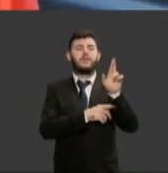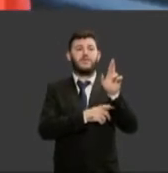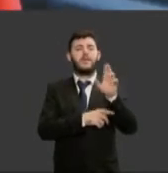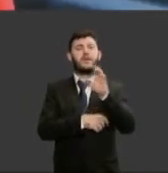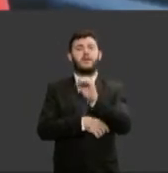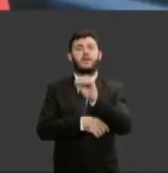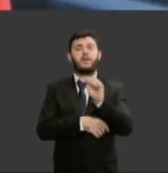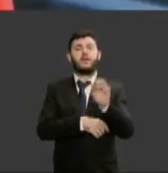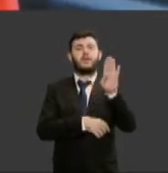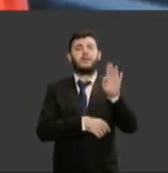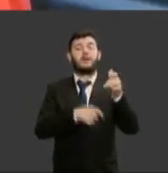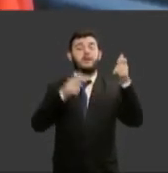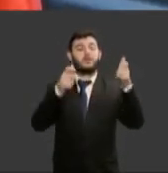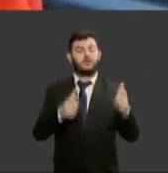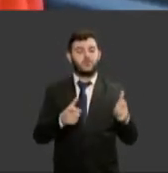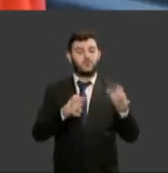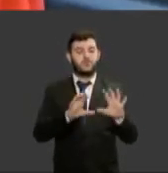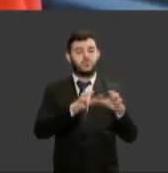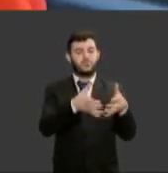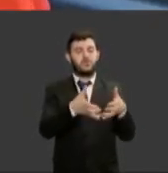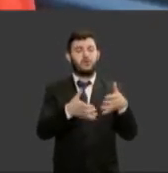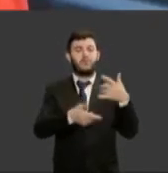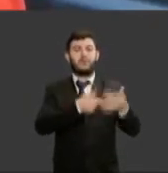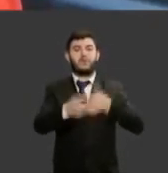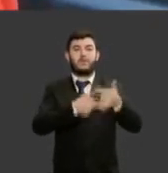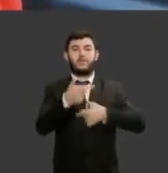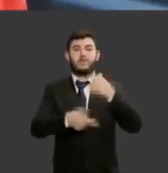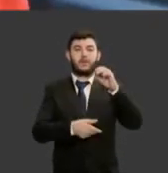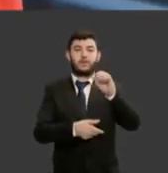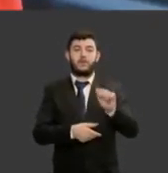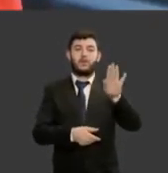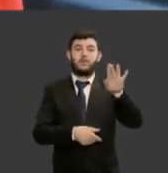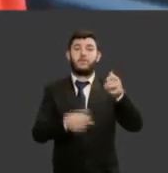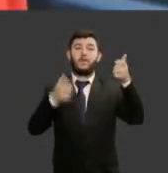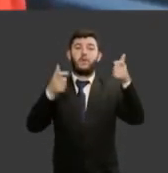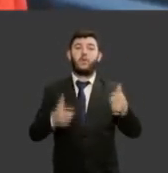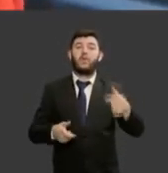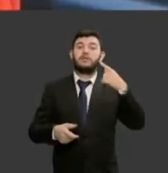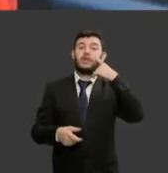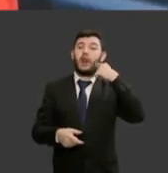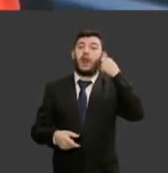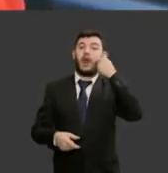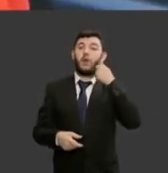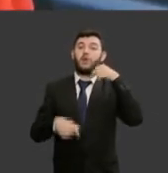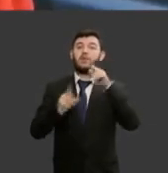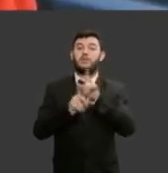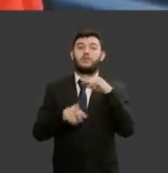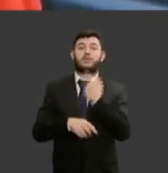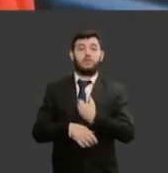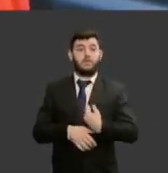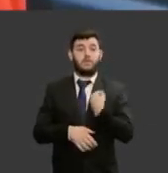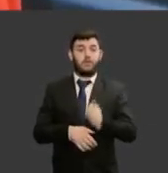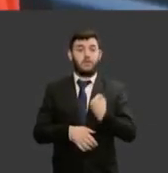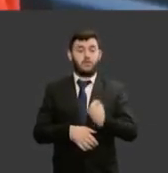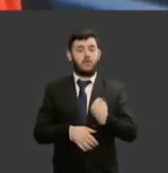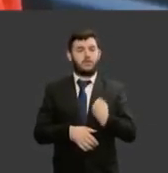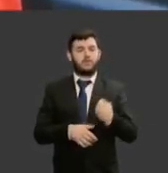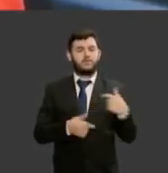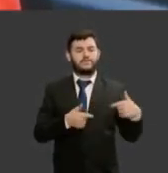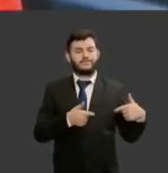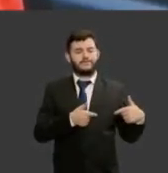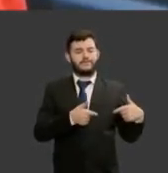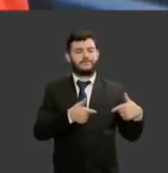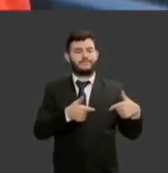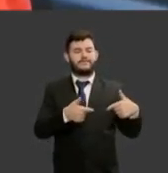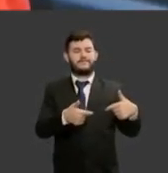Brasil da Seccional de Alagoas e nesse título nós nos encontramos na luta pela advocacia durante alguns anos então ministro Humberto